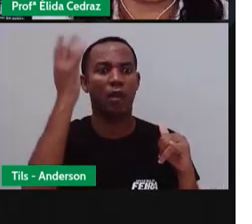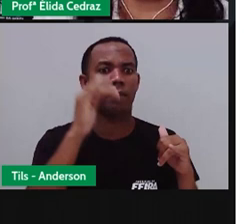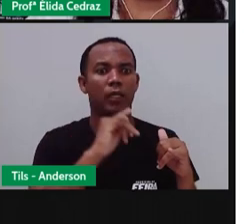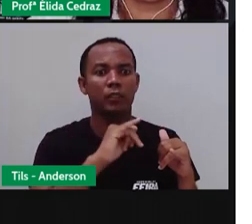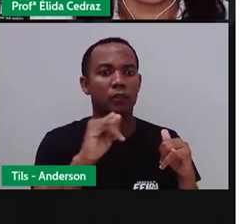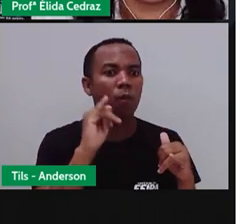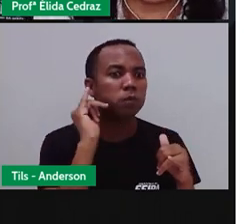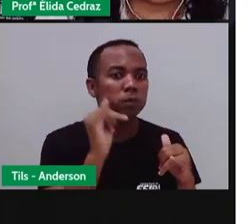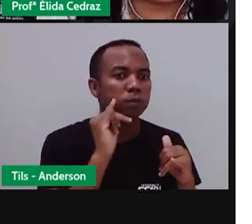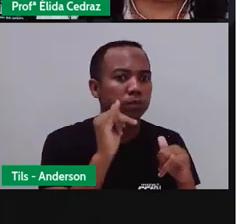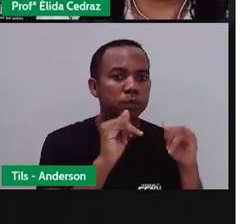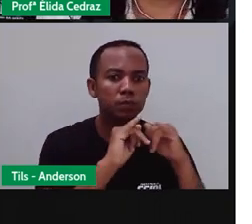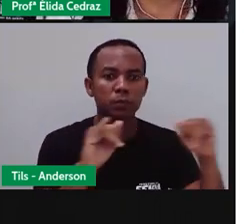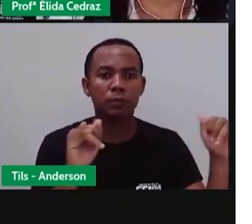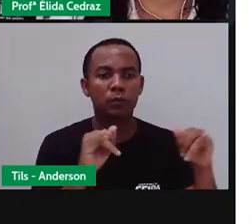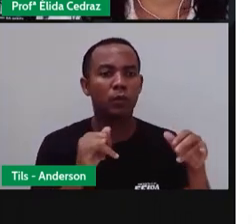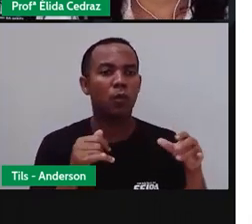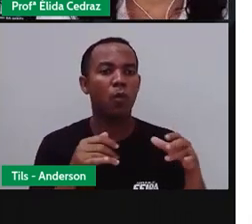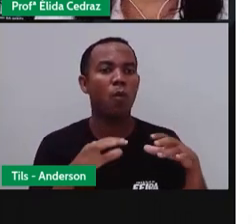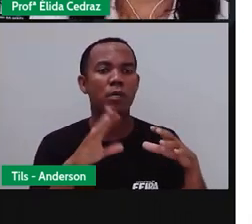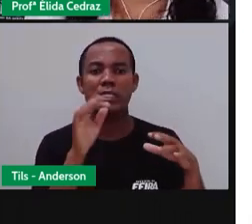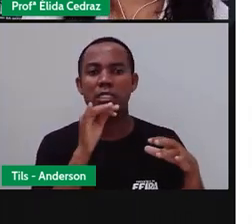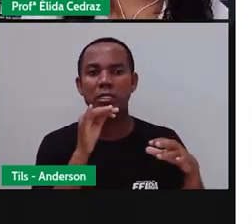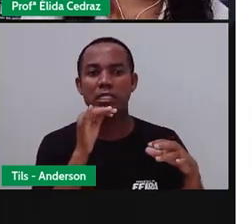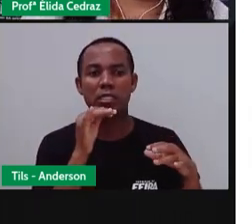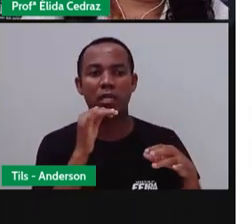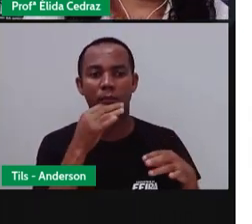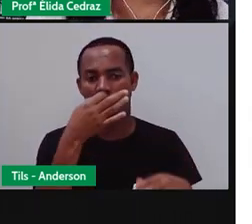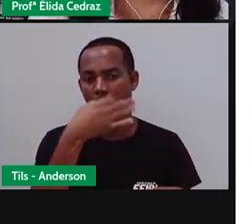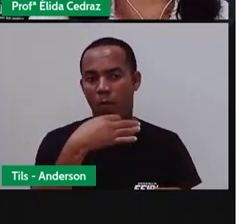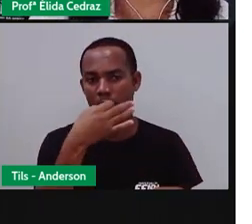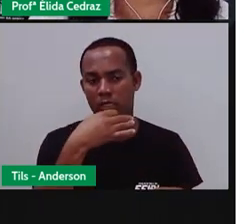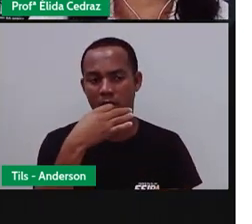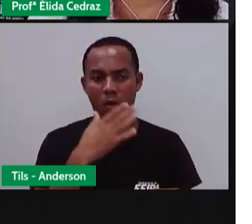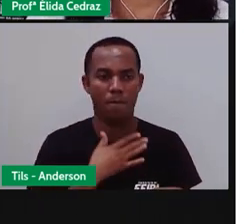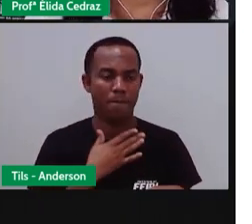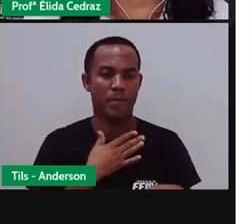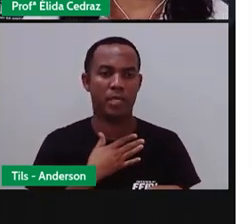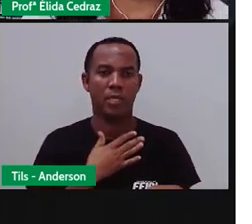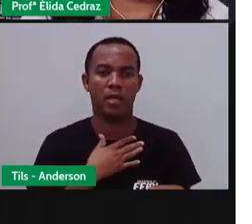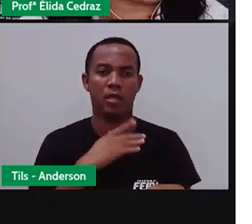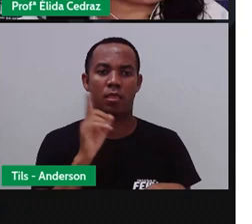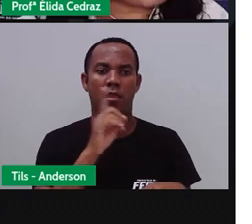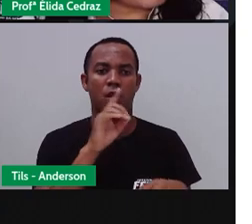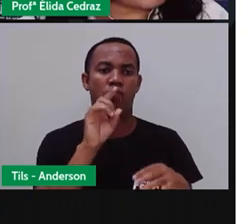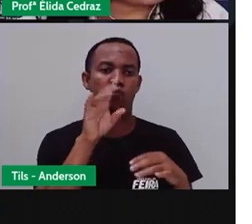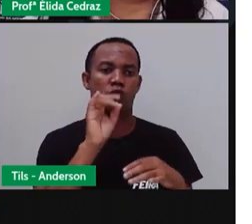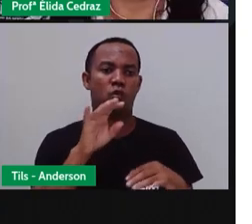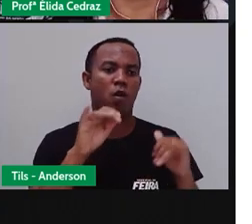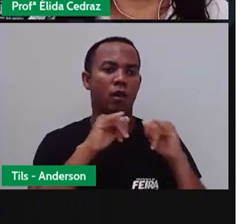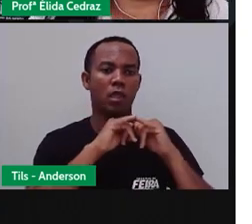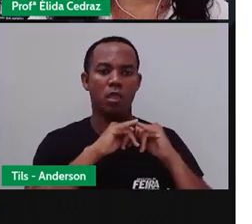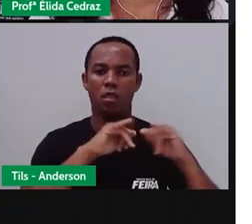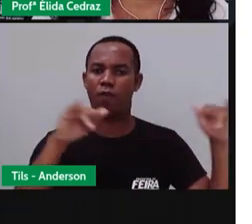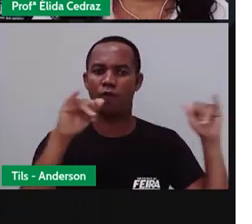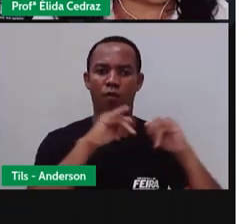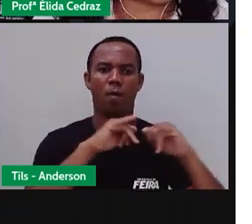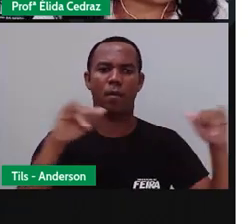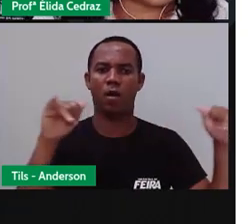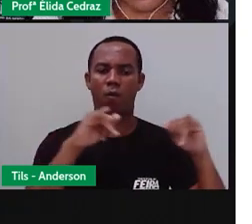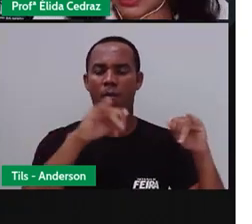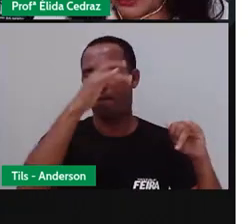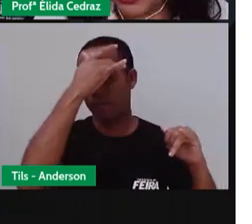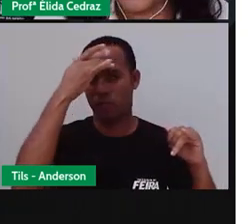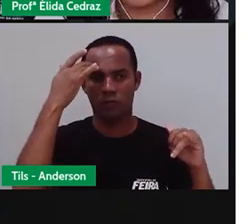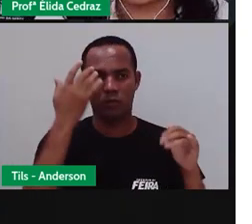reportagem, algo que não tem a opinião deles. Eles querem informar as pessoas